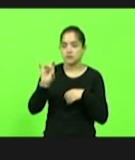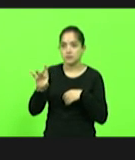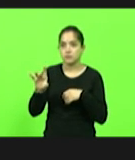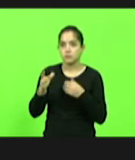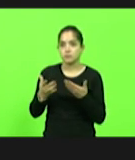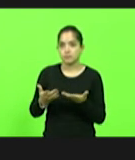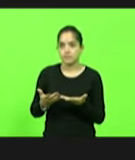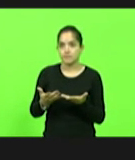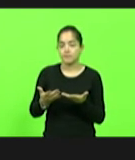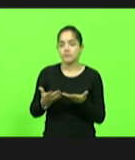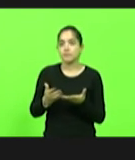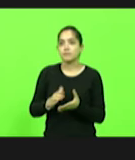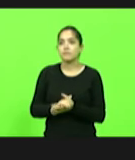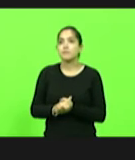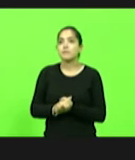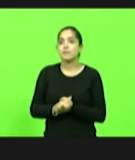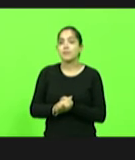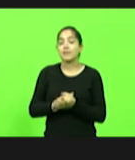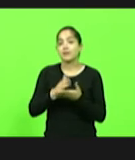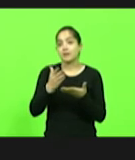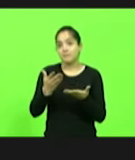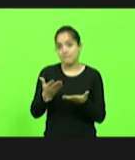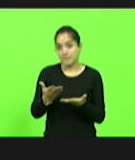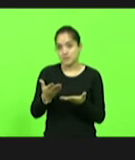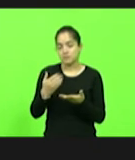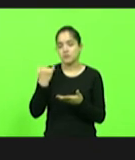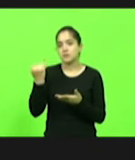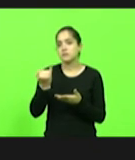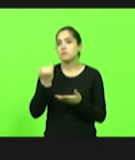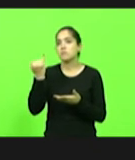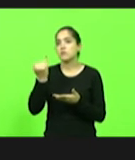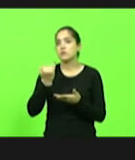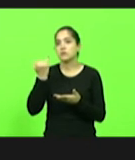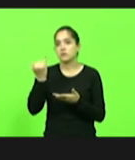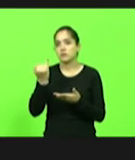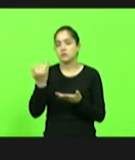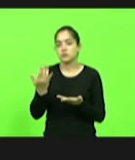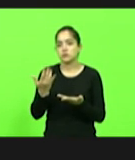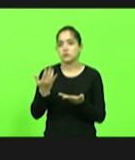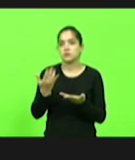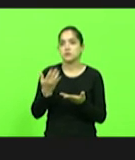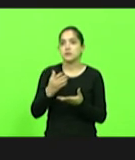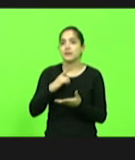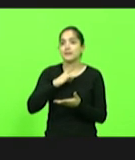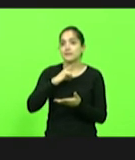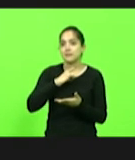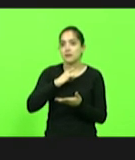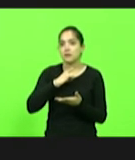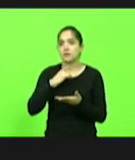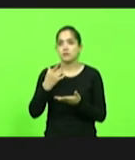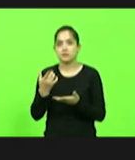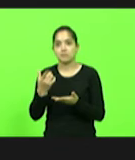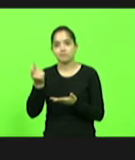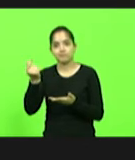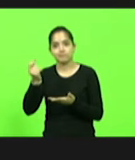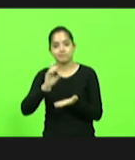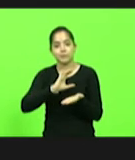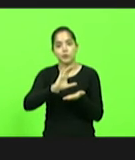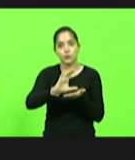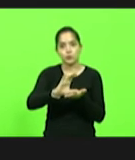para isso, é fundamental que exista recurso público,